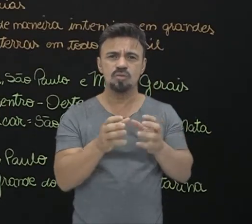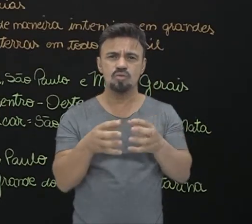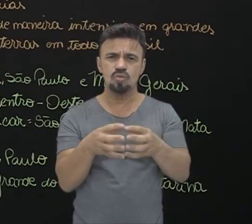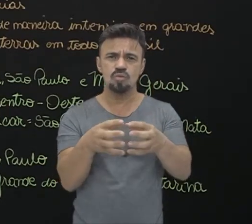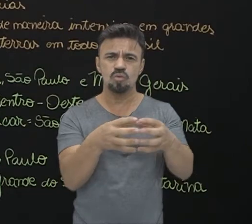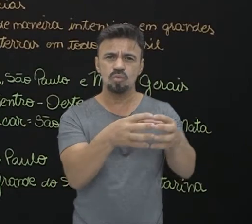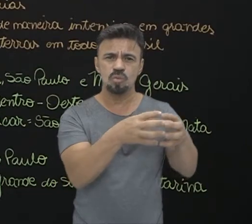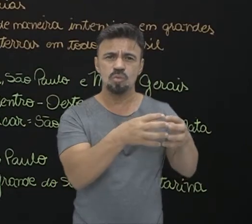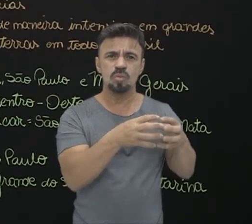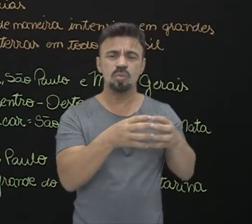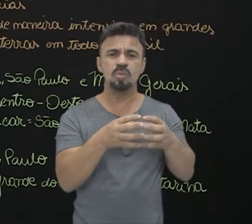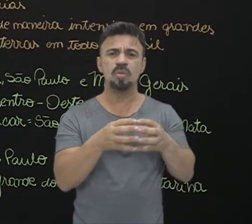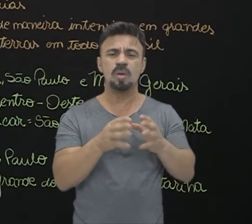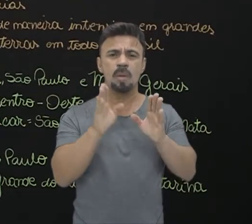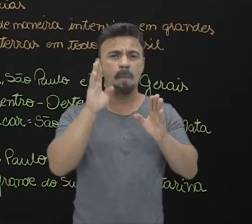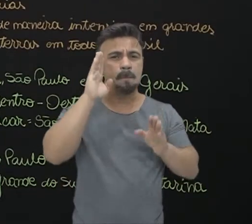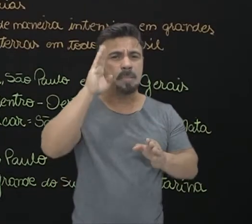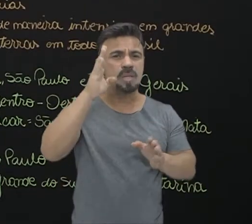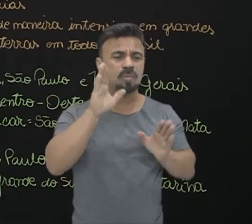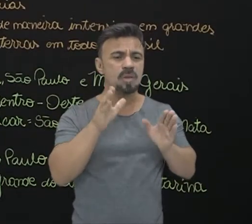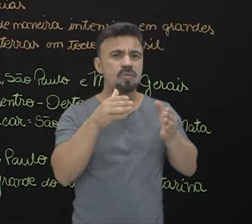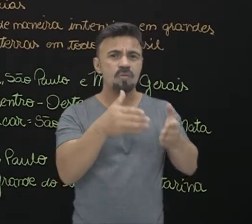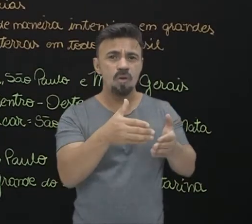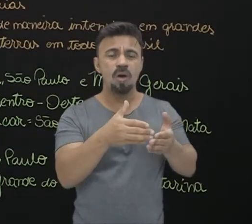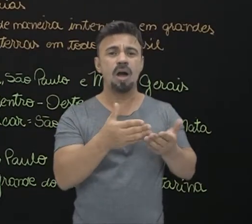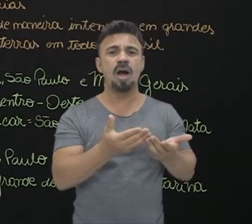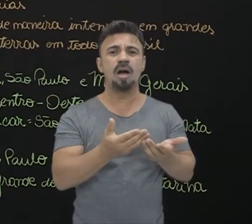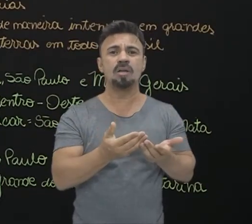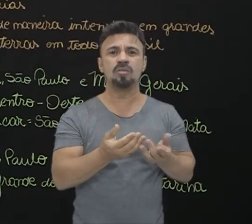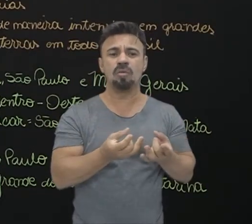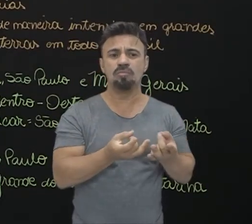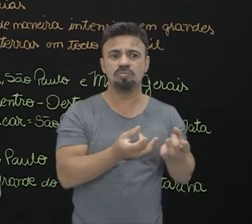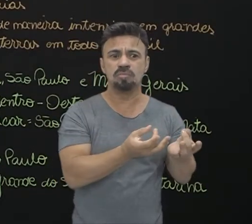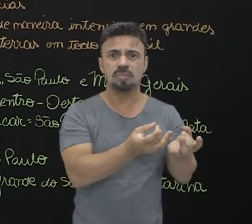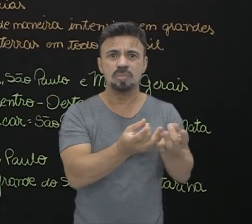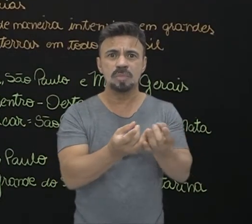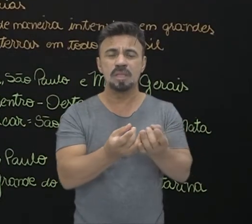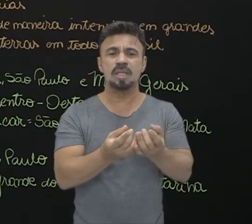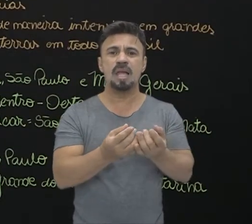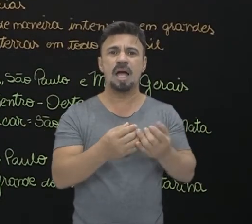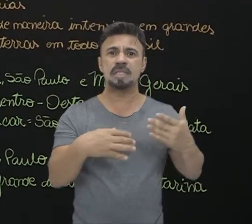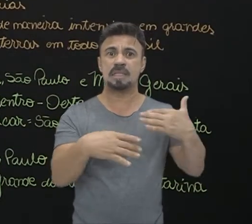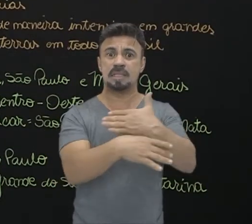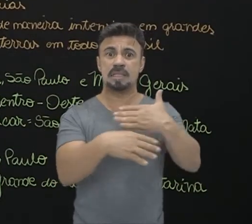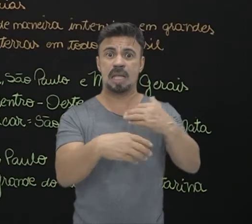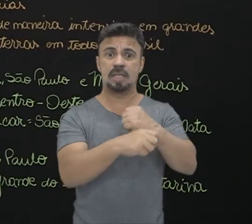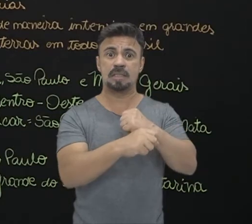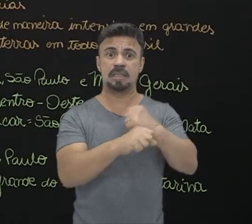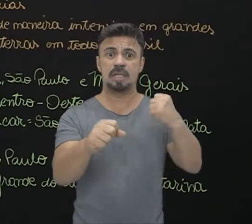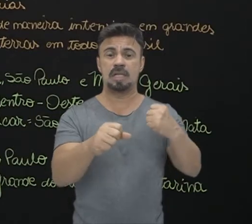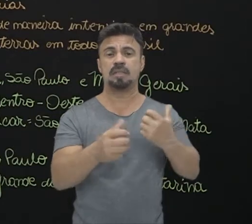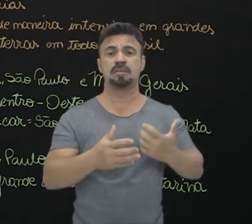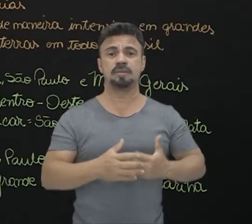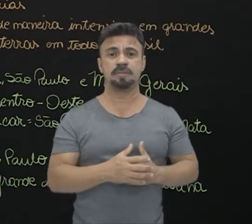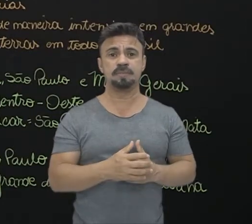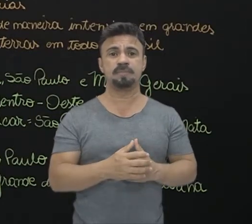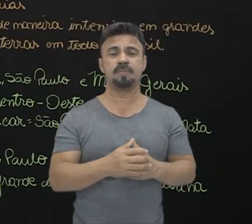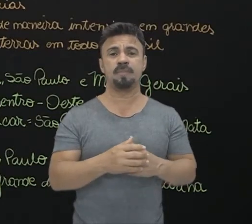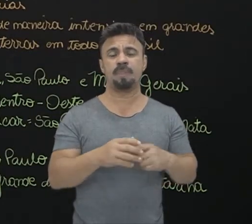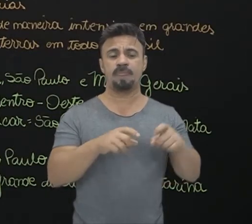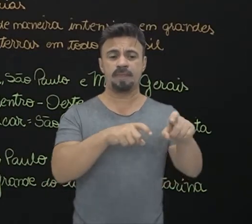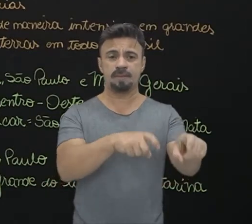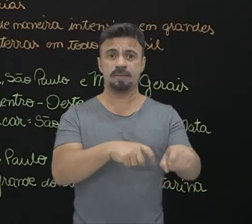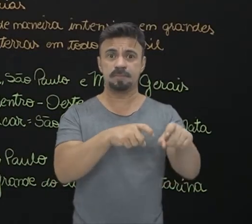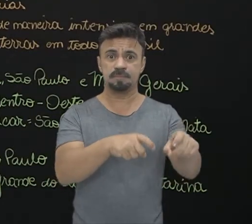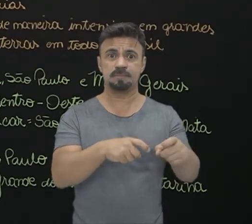Principalmente focada para o abastecimento das grandes metrópoles. Então, pequenas áreas rurais,